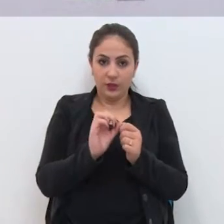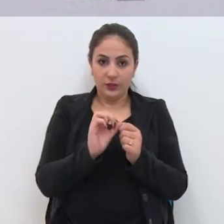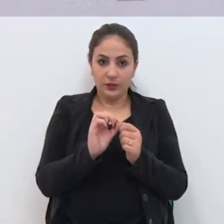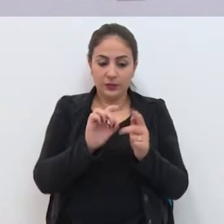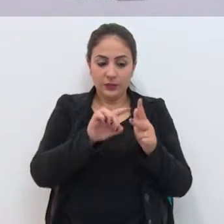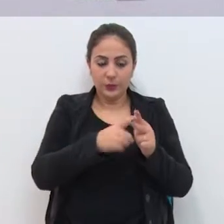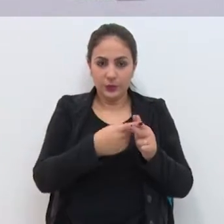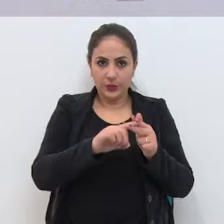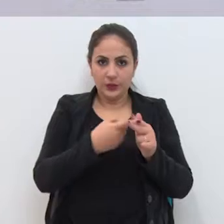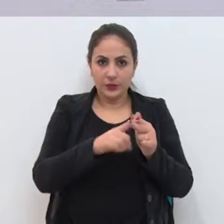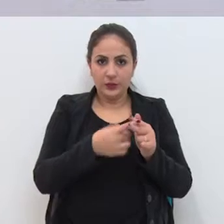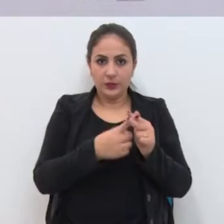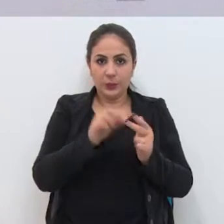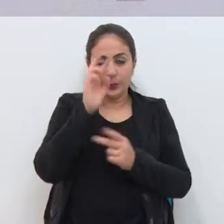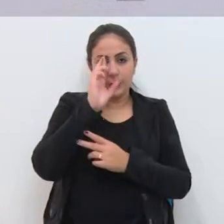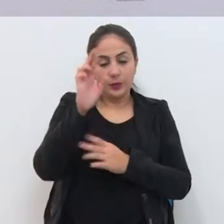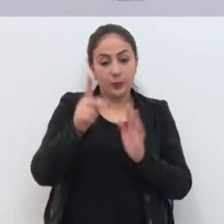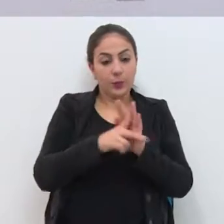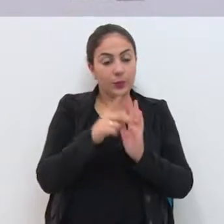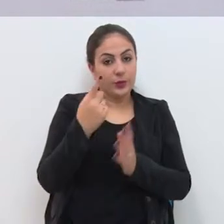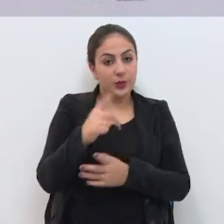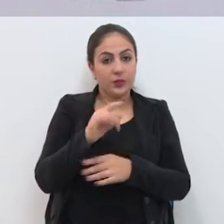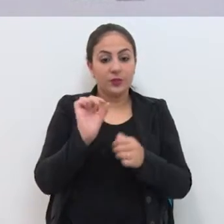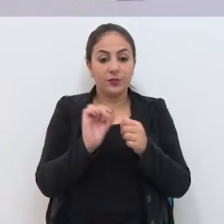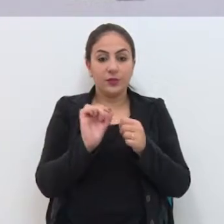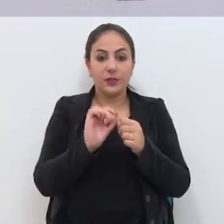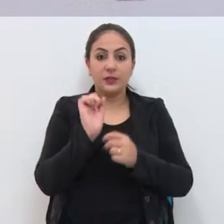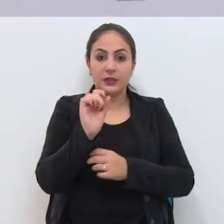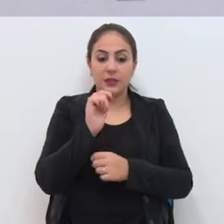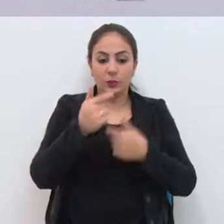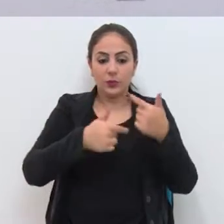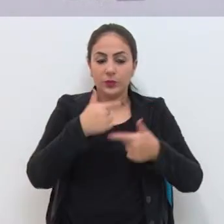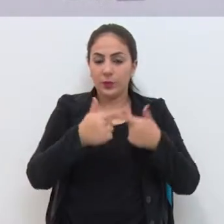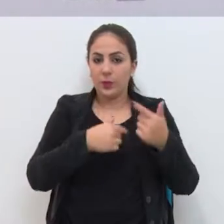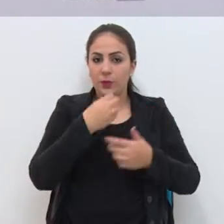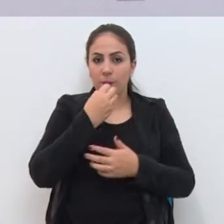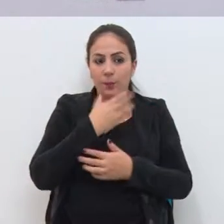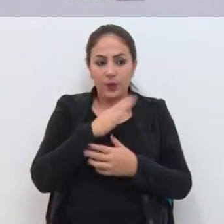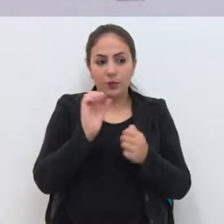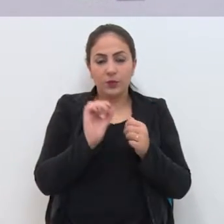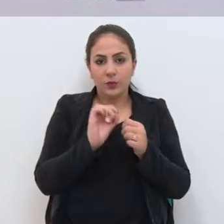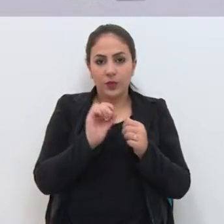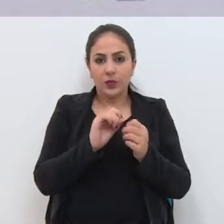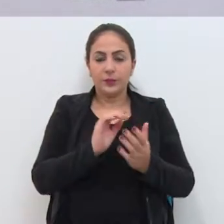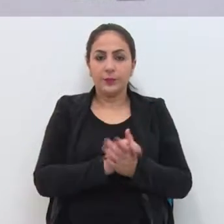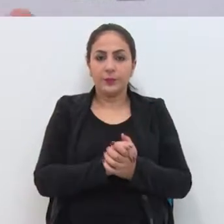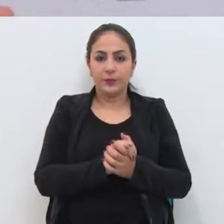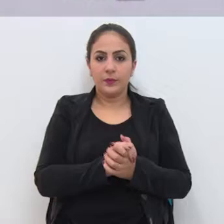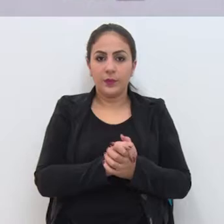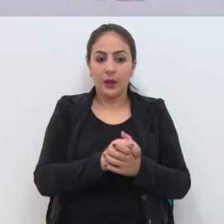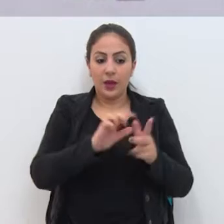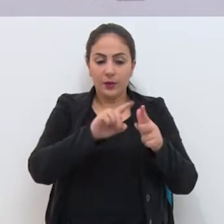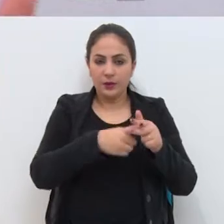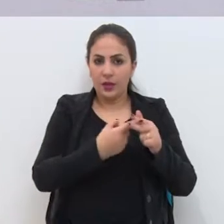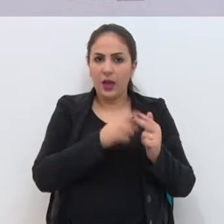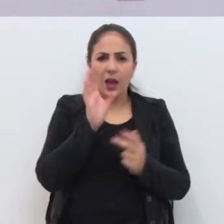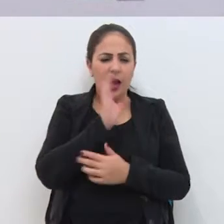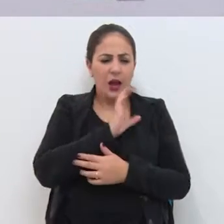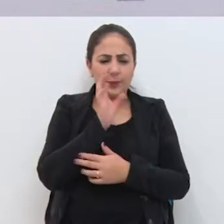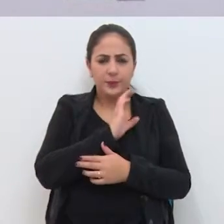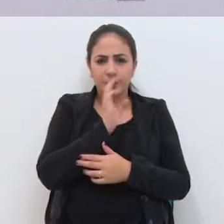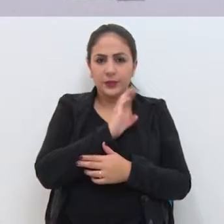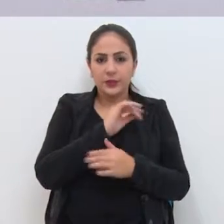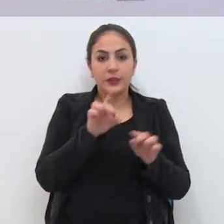manutenção no imóvel de propriedade dele Isto faz com que o serviço seja bem prestado A manutenção seja rápida,